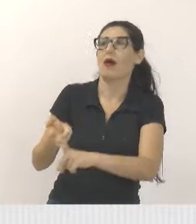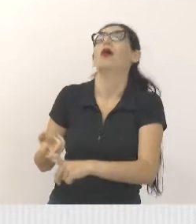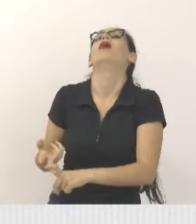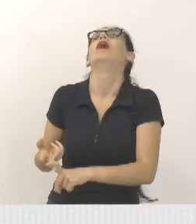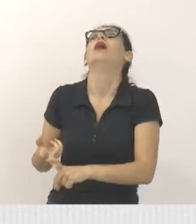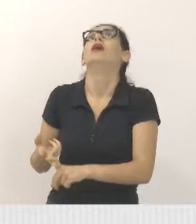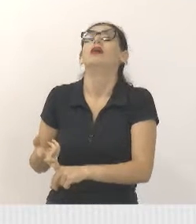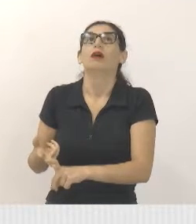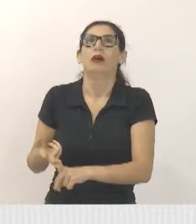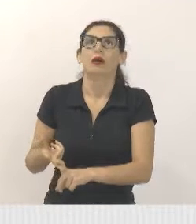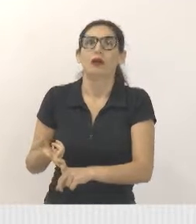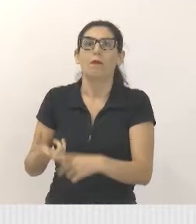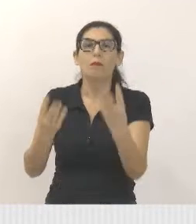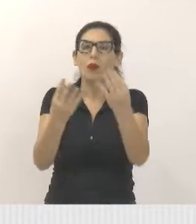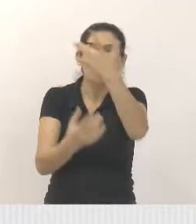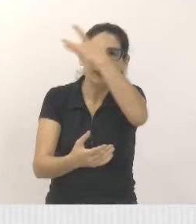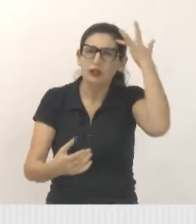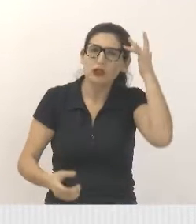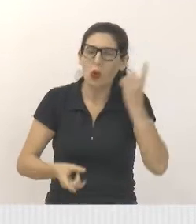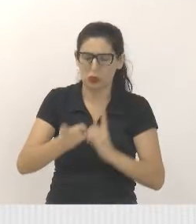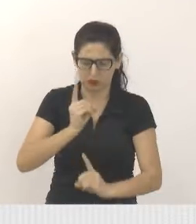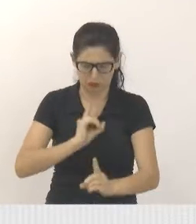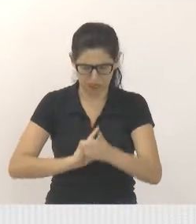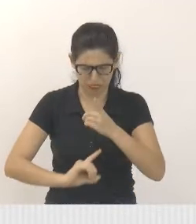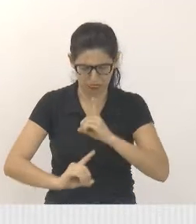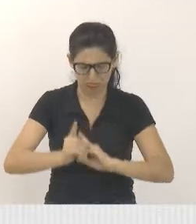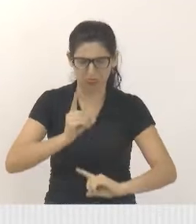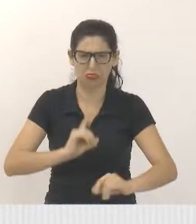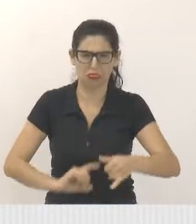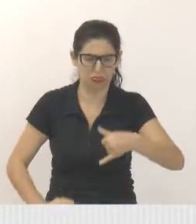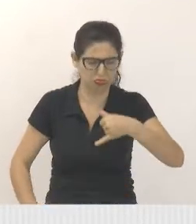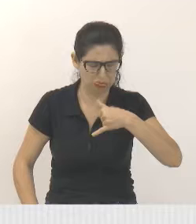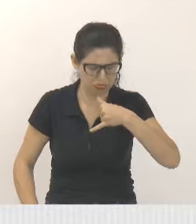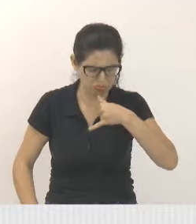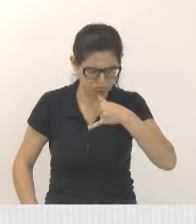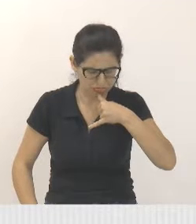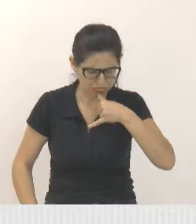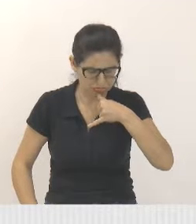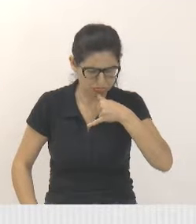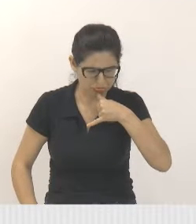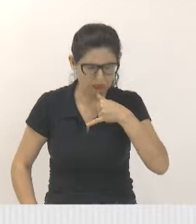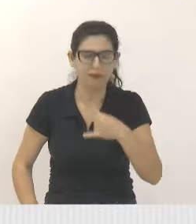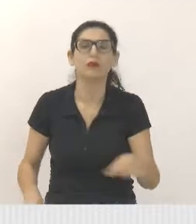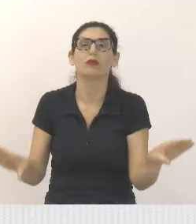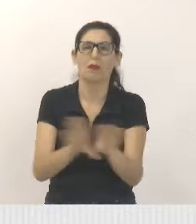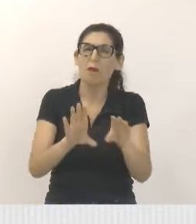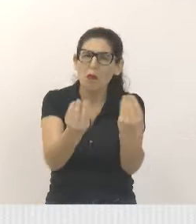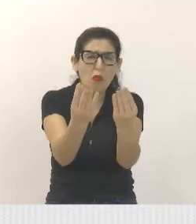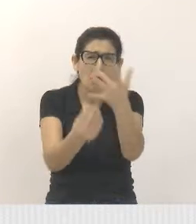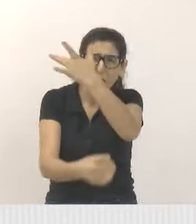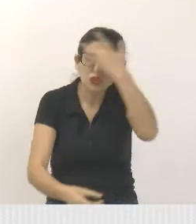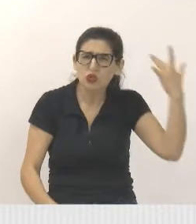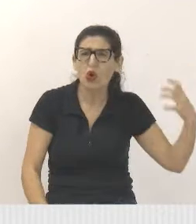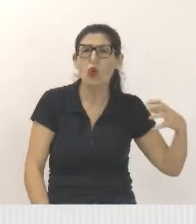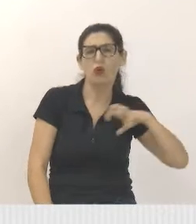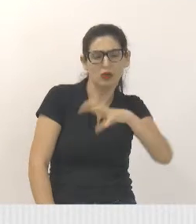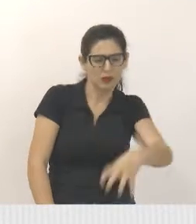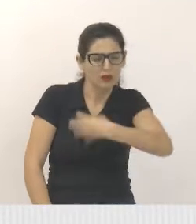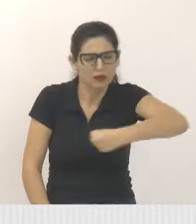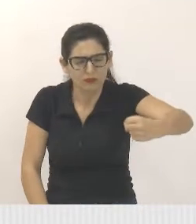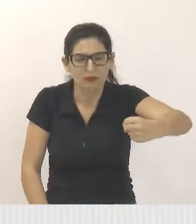alto de depressão, nós temos um índice alto nesse município de suicídio, e aí